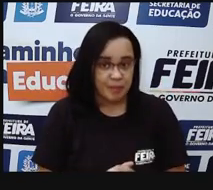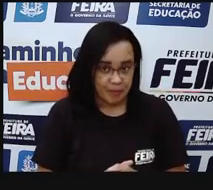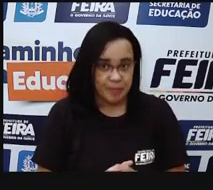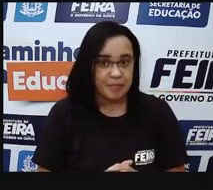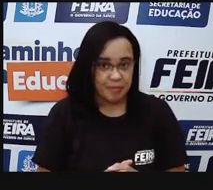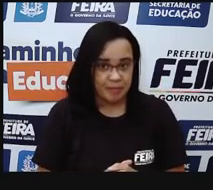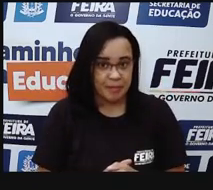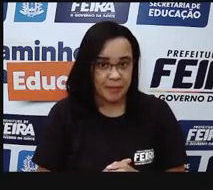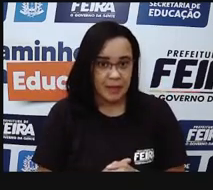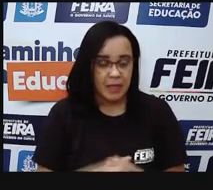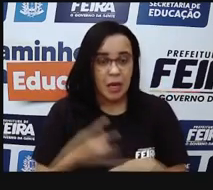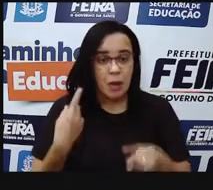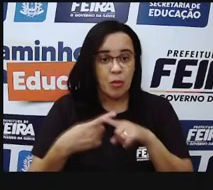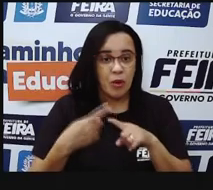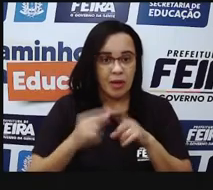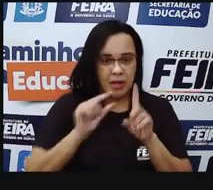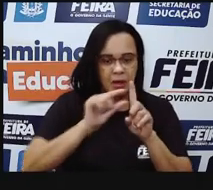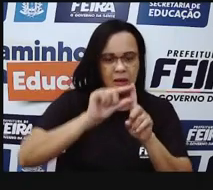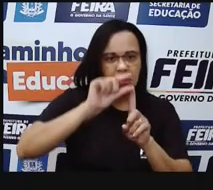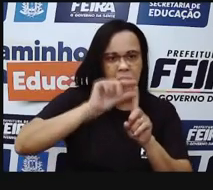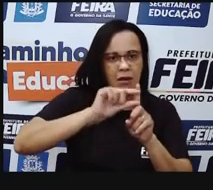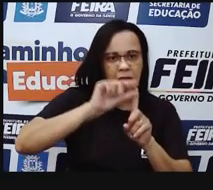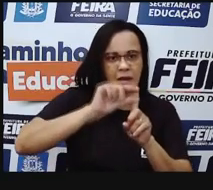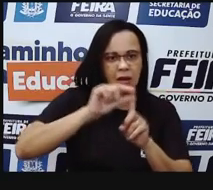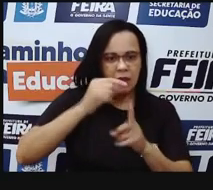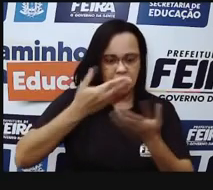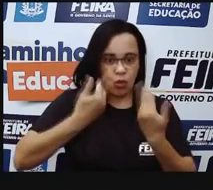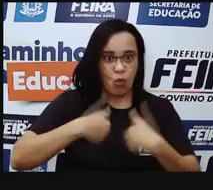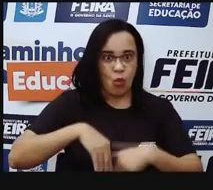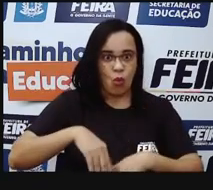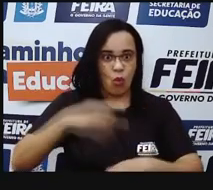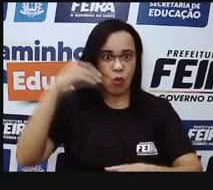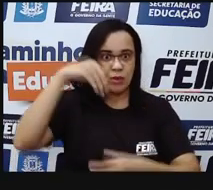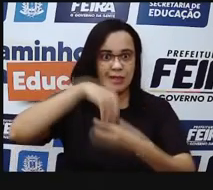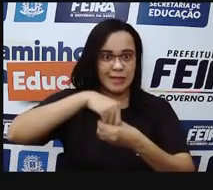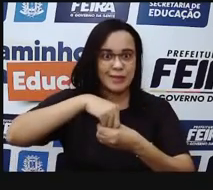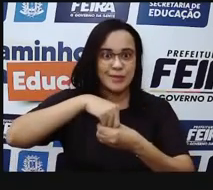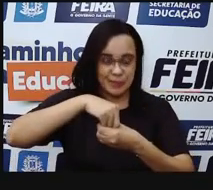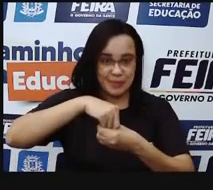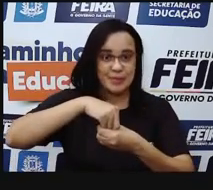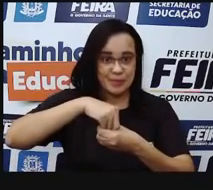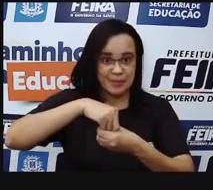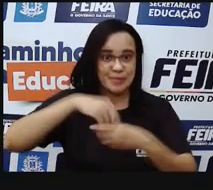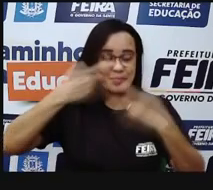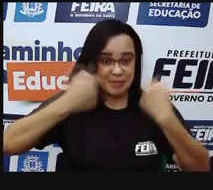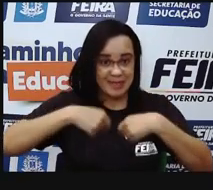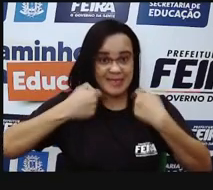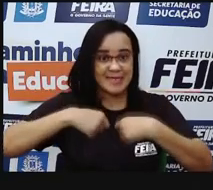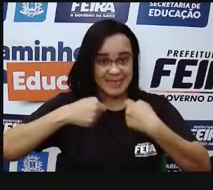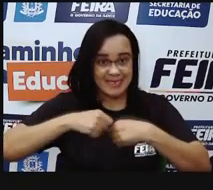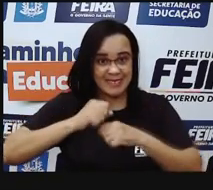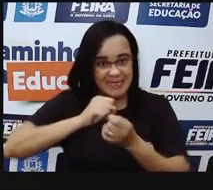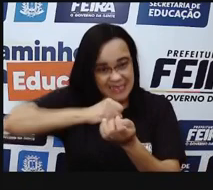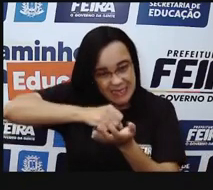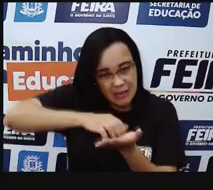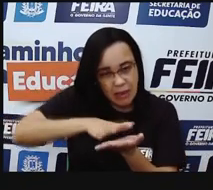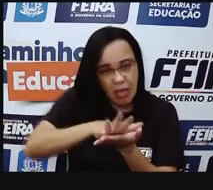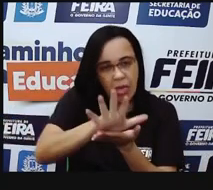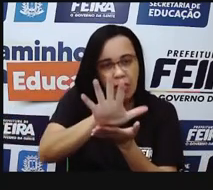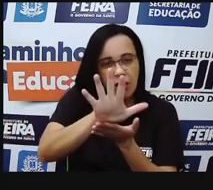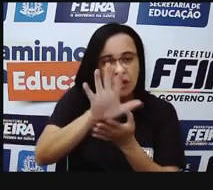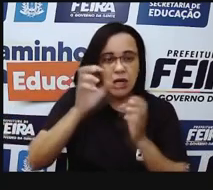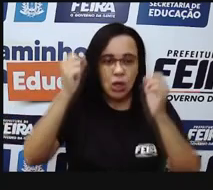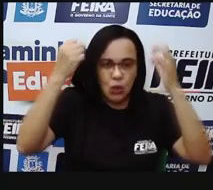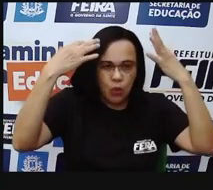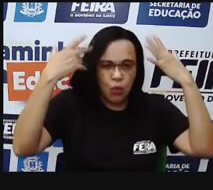a temperatura do meu corpo. Às vezes, meu corpo tá muito quente, então, eu preciso liberar esse suor. Pra quê? Porque